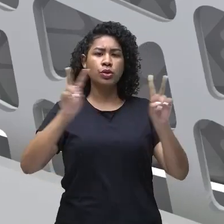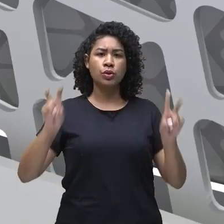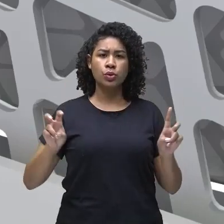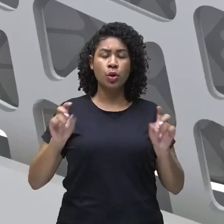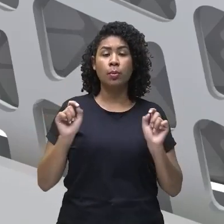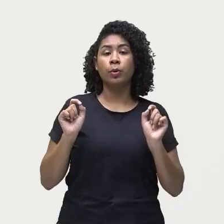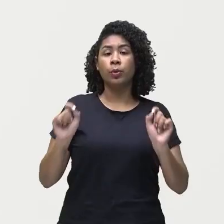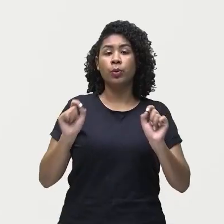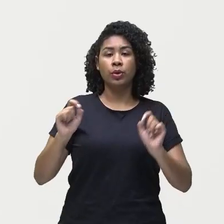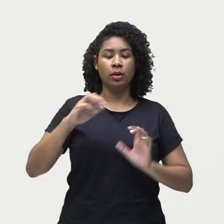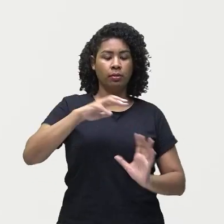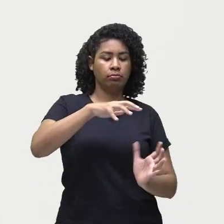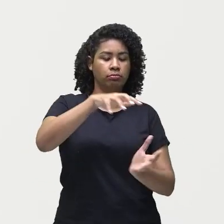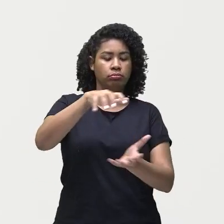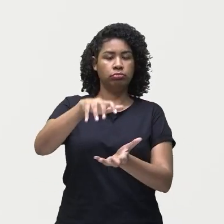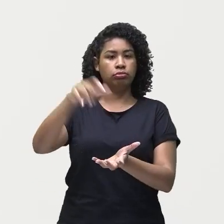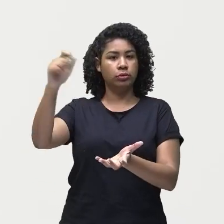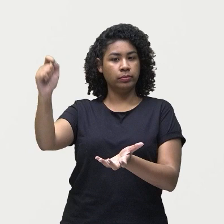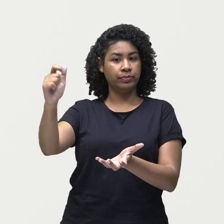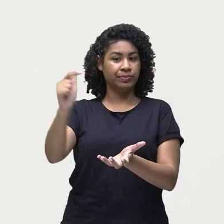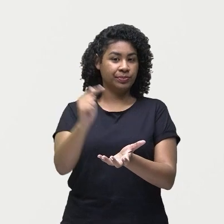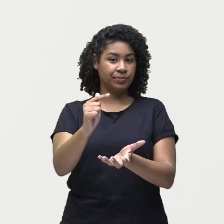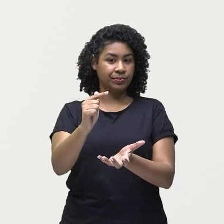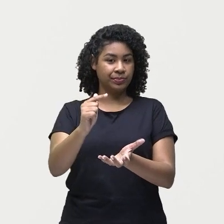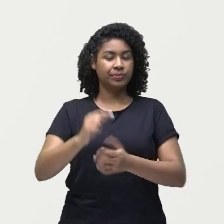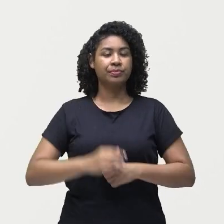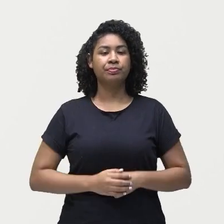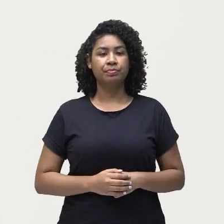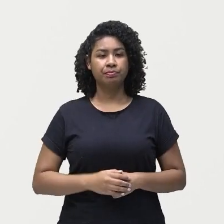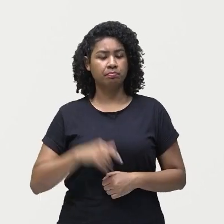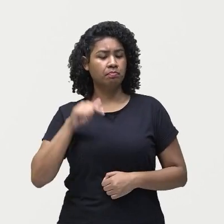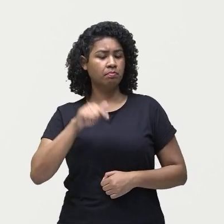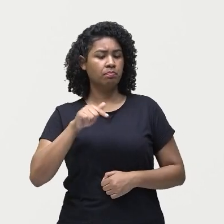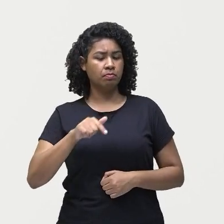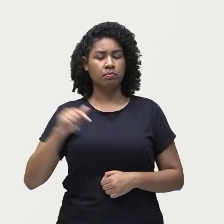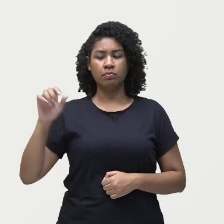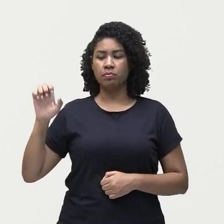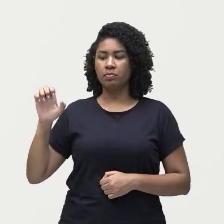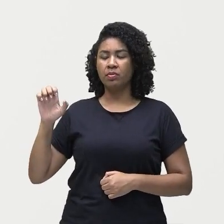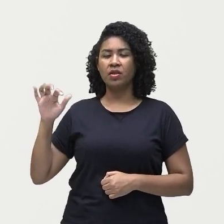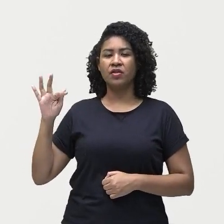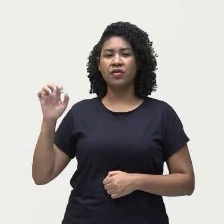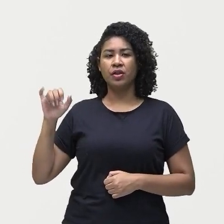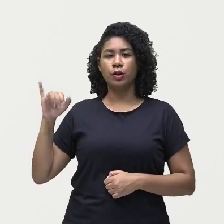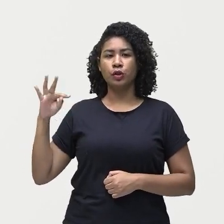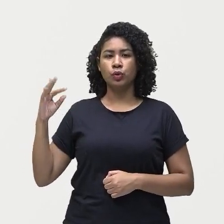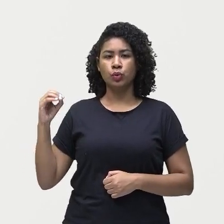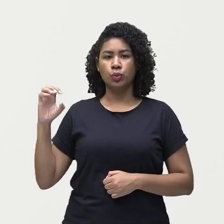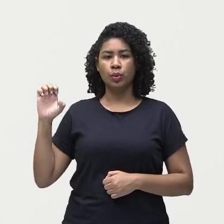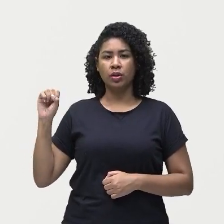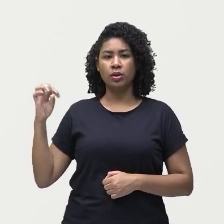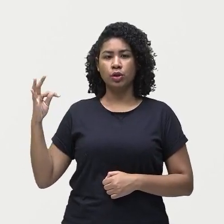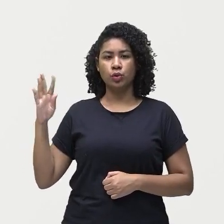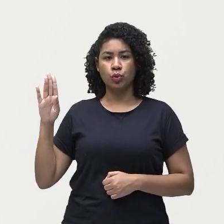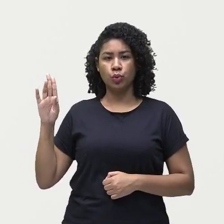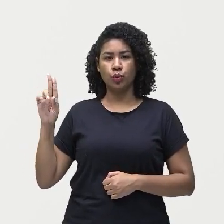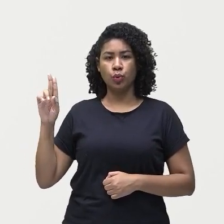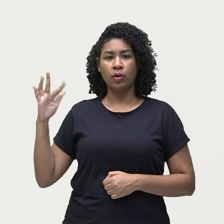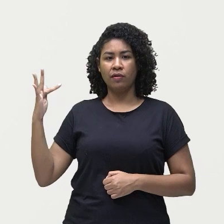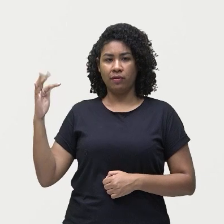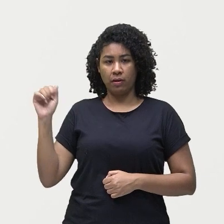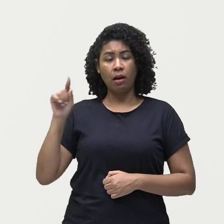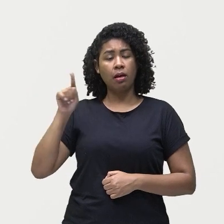comigo na leitura. O efeito estufa é um fenômeno natural que permite que parte da energia